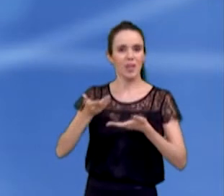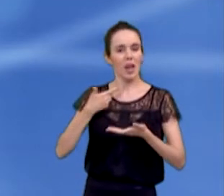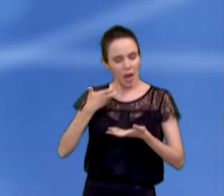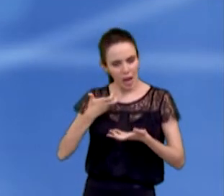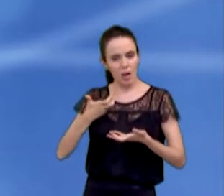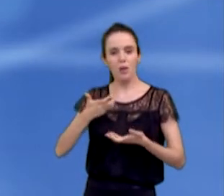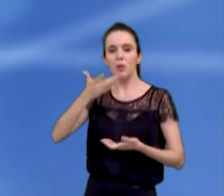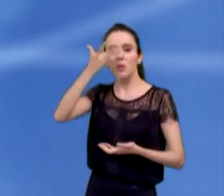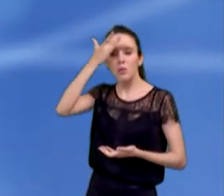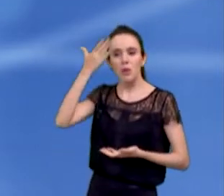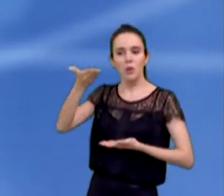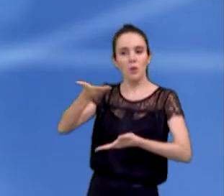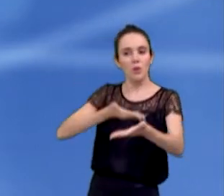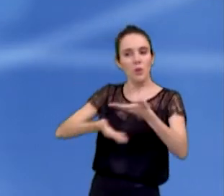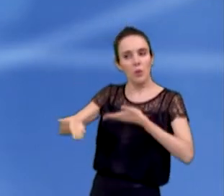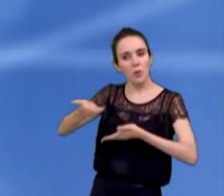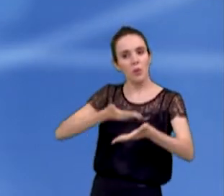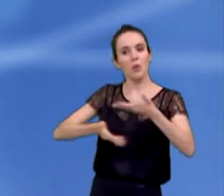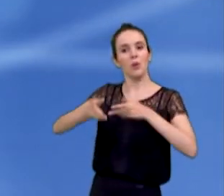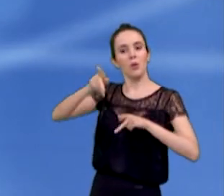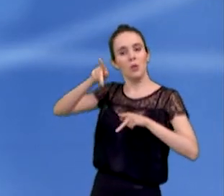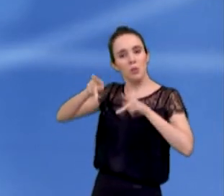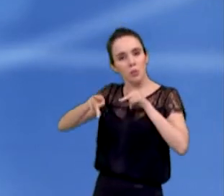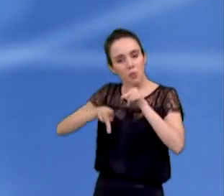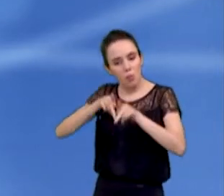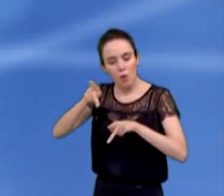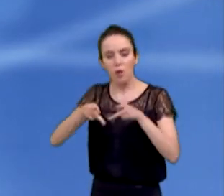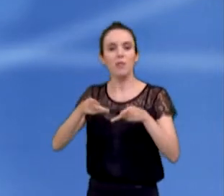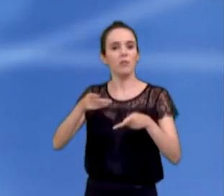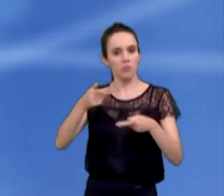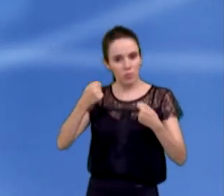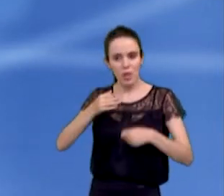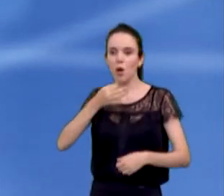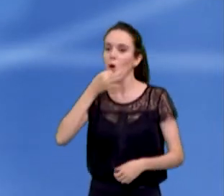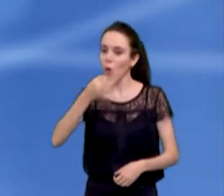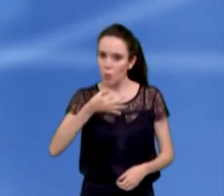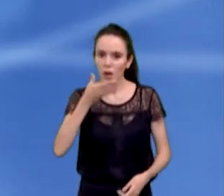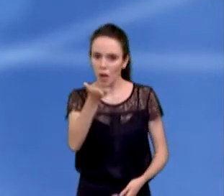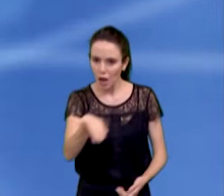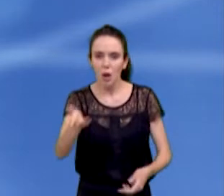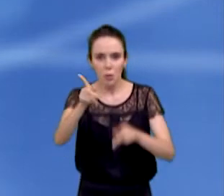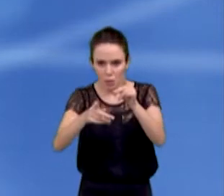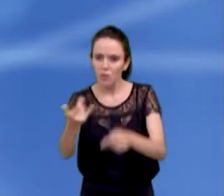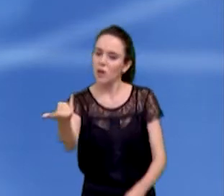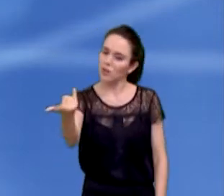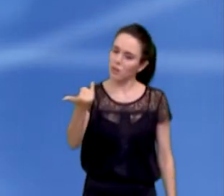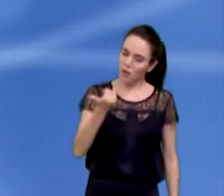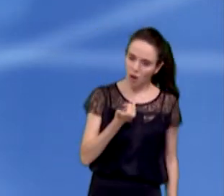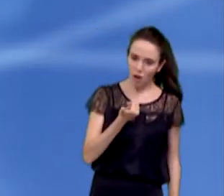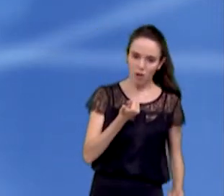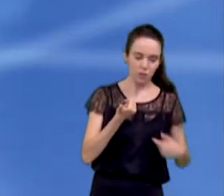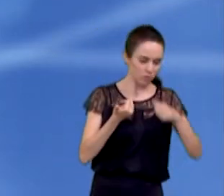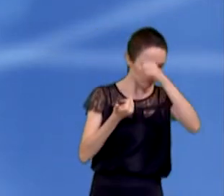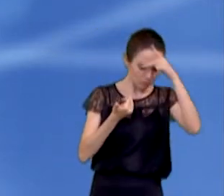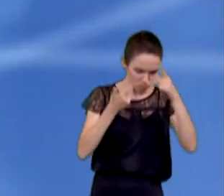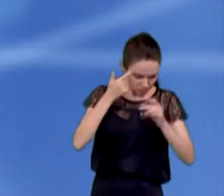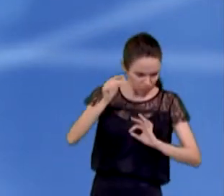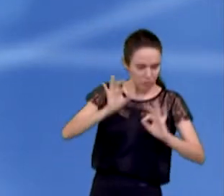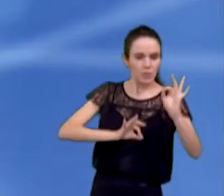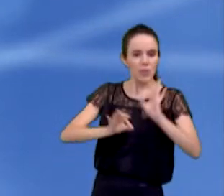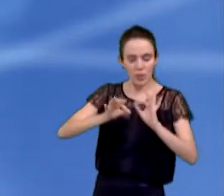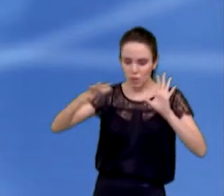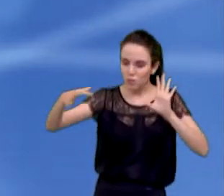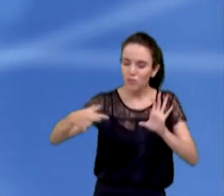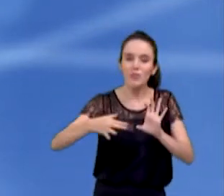forma, ouvindo a população, numa gestão onde as pessoas possam se sentir parte da cidade, parte do governo,